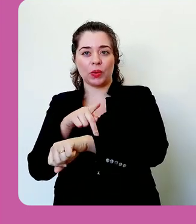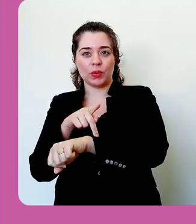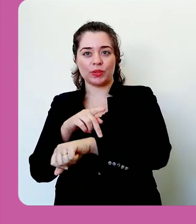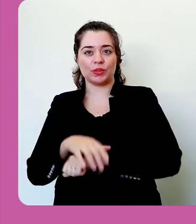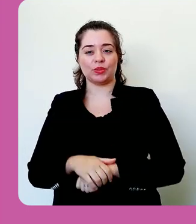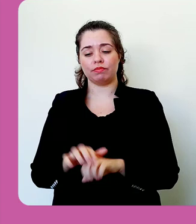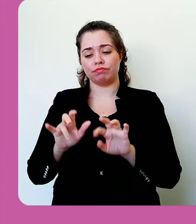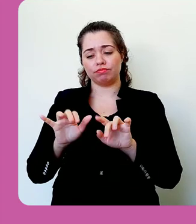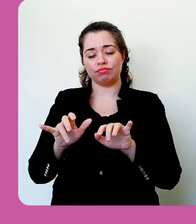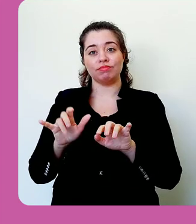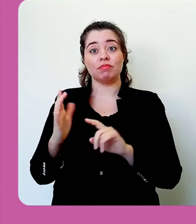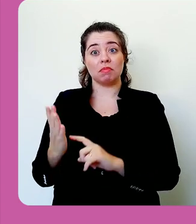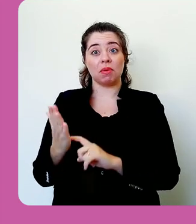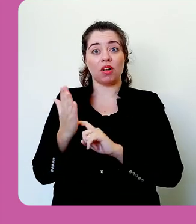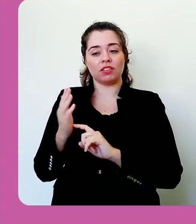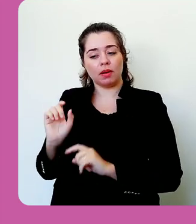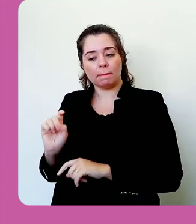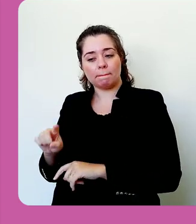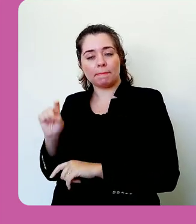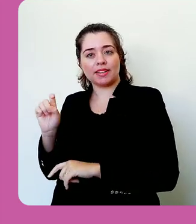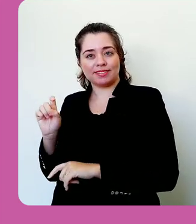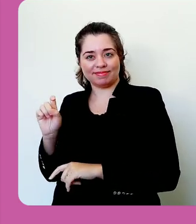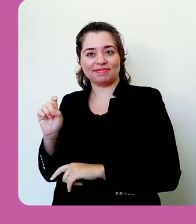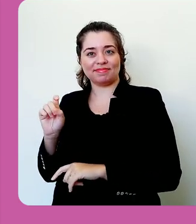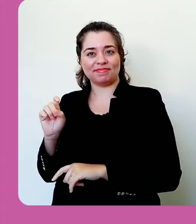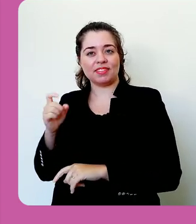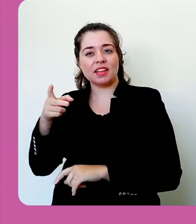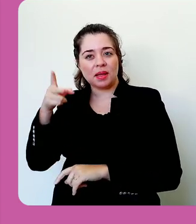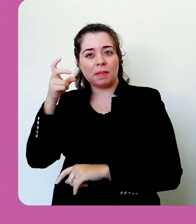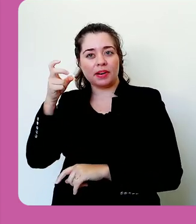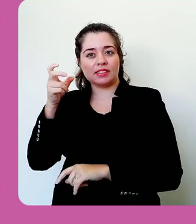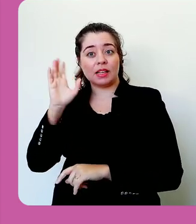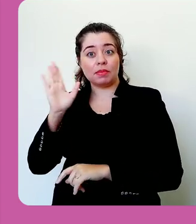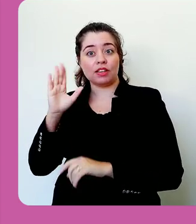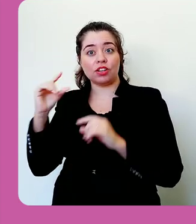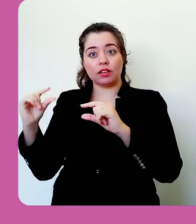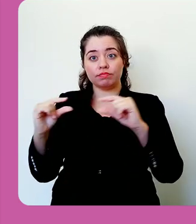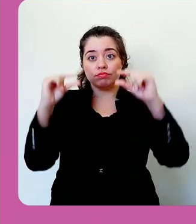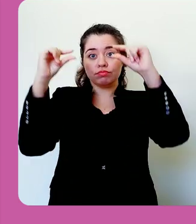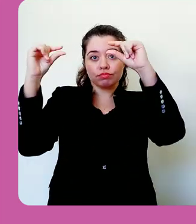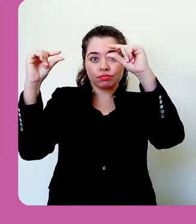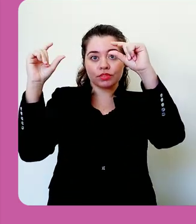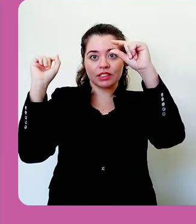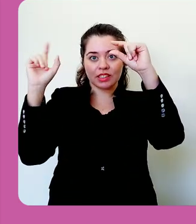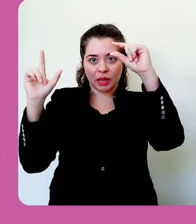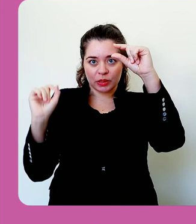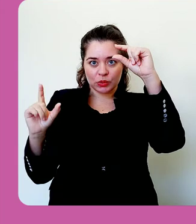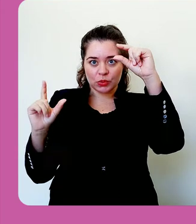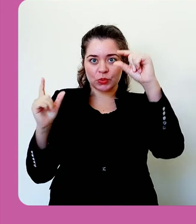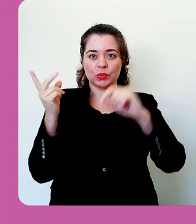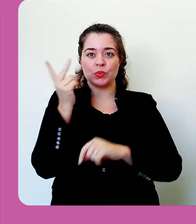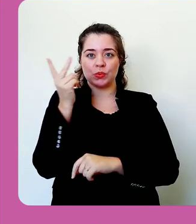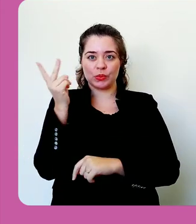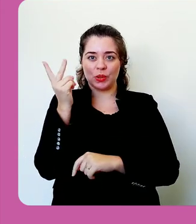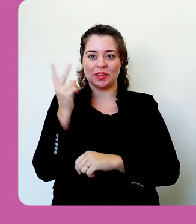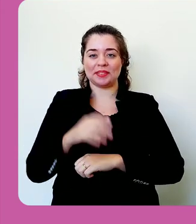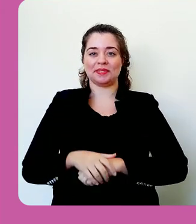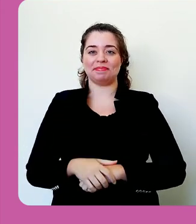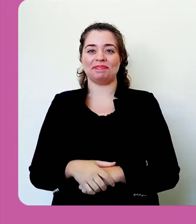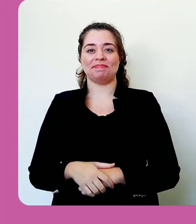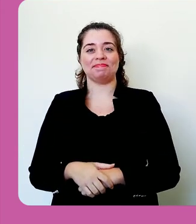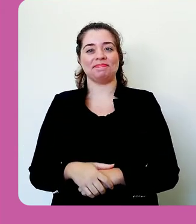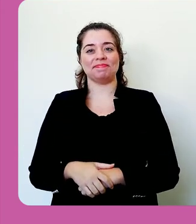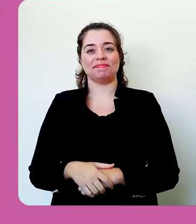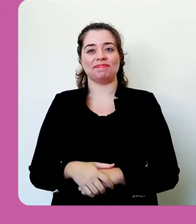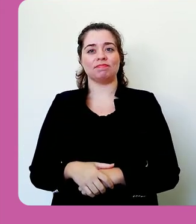pedagógico. Então, comecei a digitar, ele já apareceu aqui embaixo, eu selecionei com o mouse, vejam que já aparece ali, estudante e